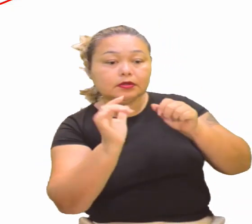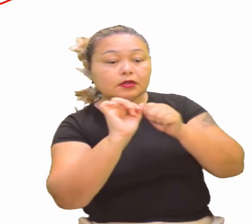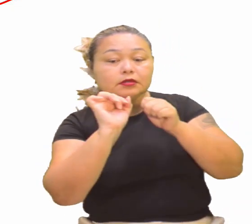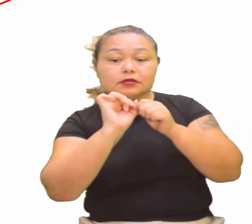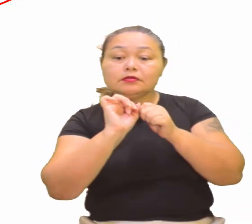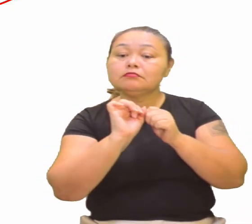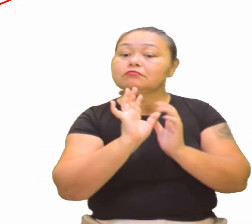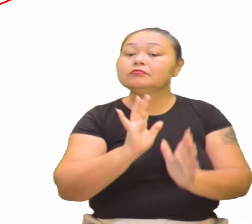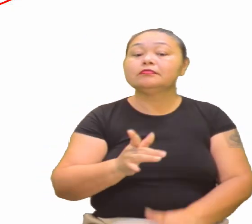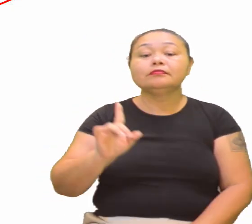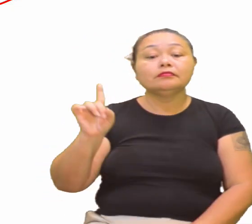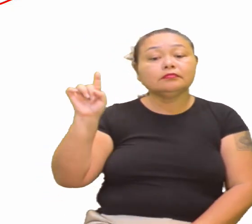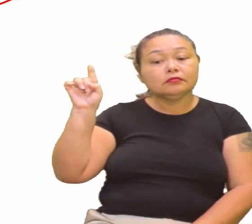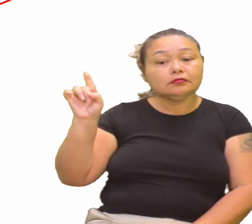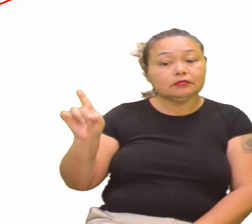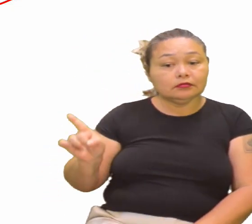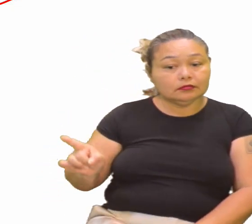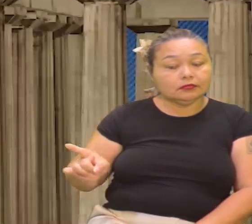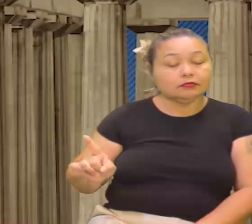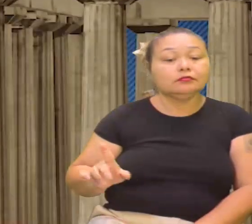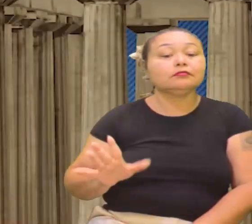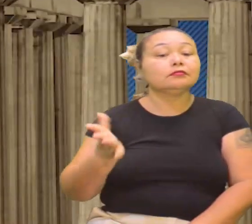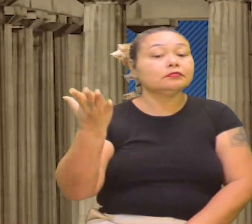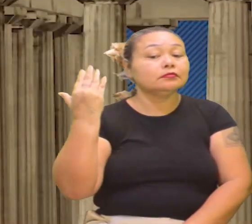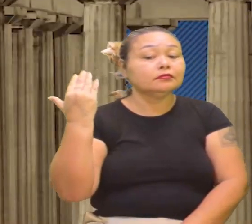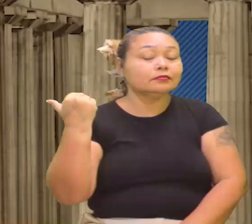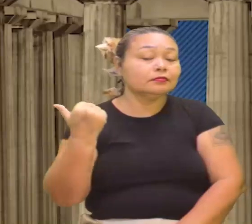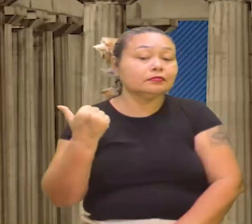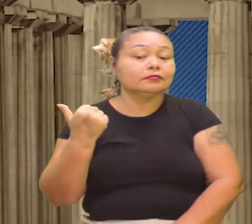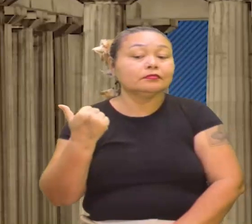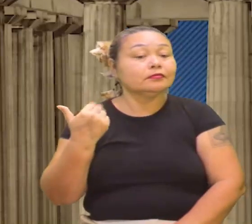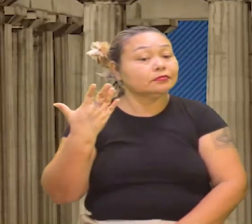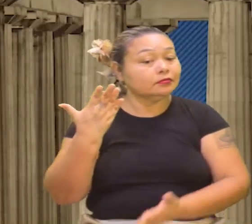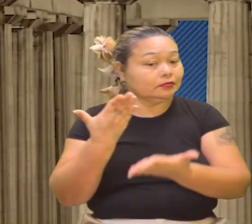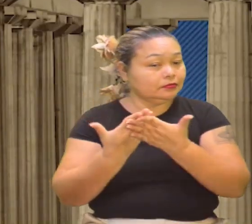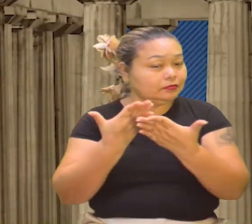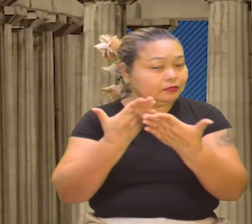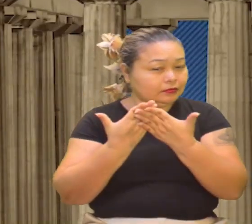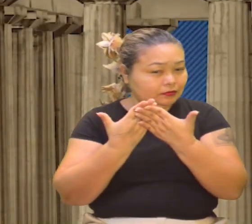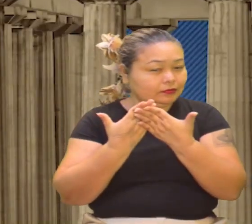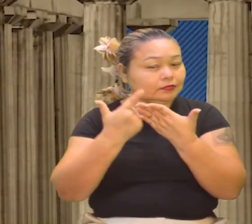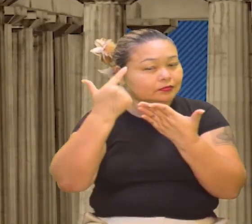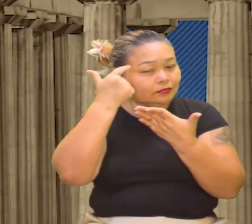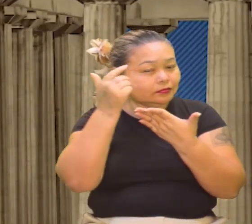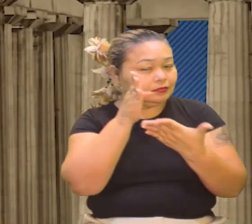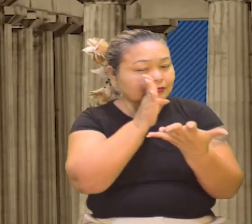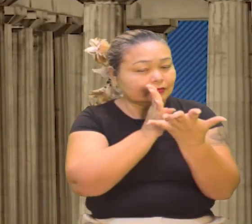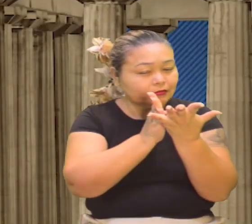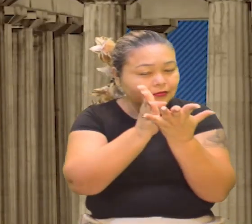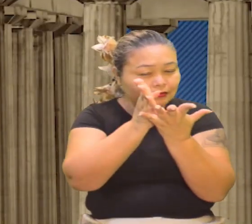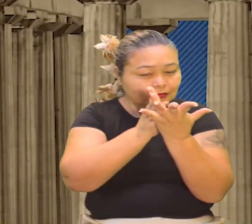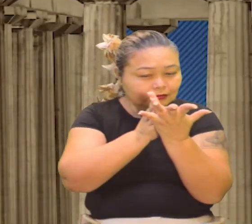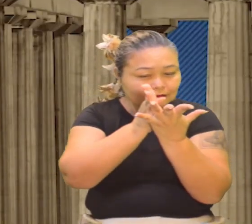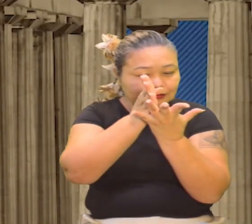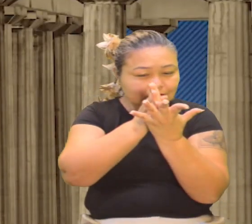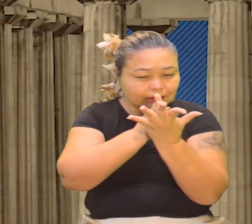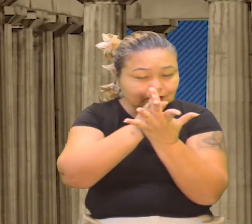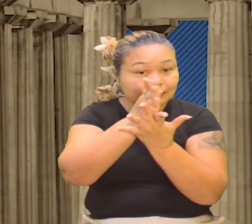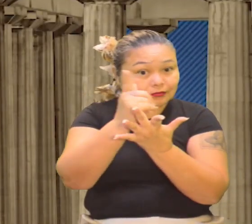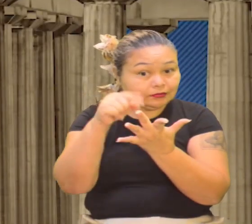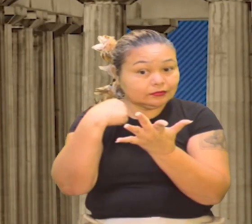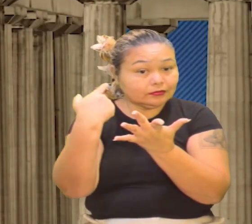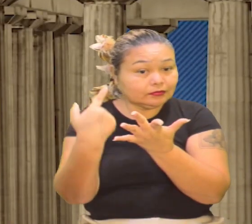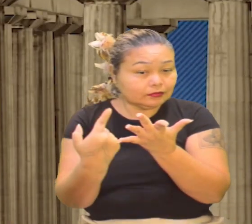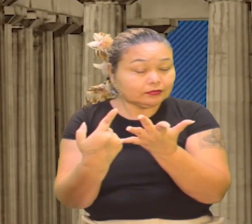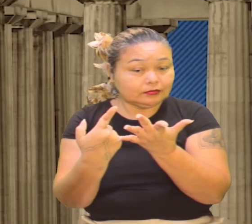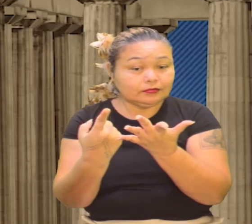Gente, no ano anterior, vem aqui comigo, vocês estudaram essa linha de pensamentos, porque nós decidimos